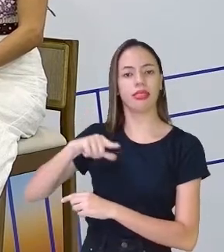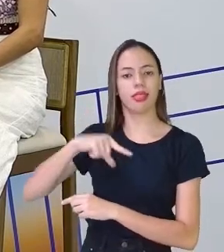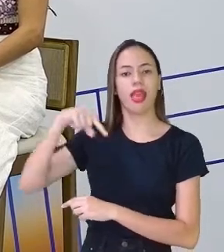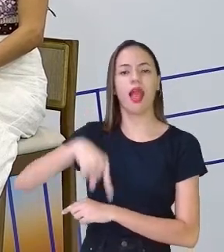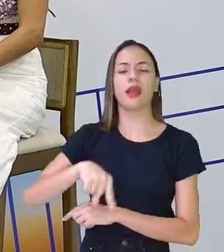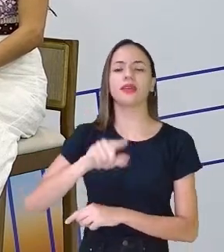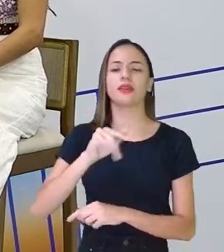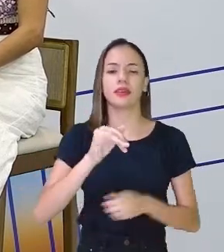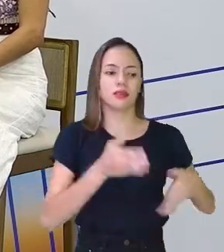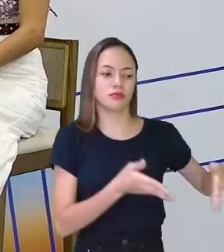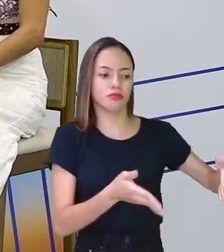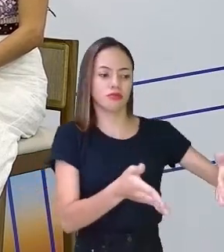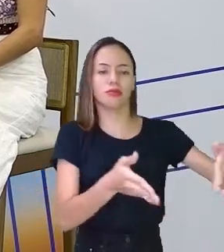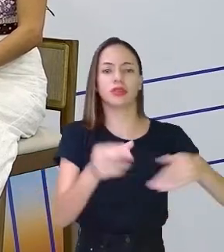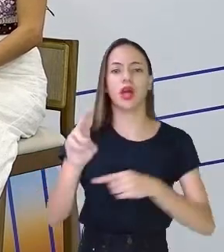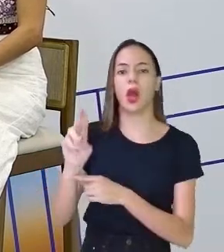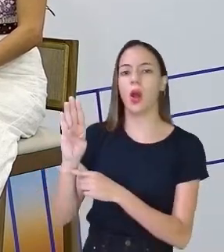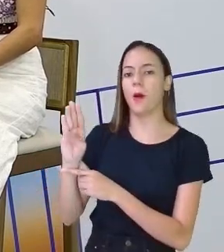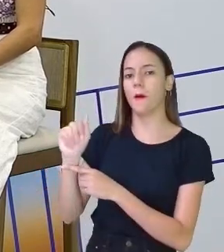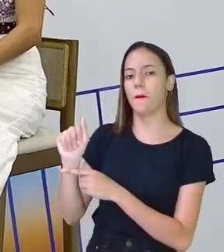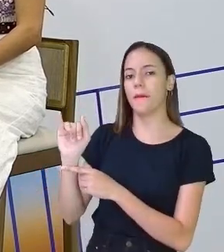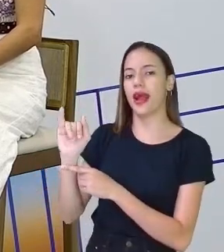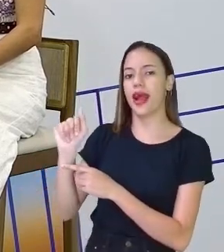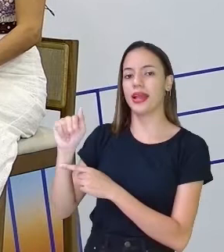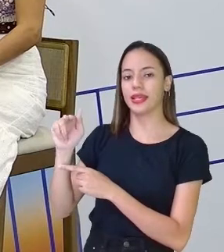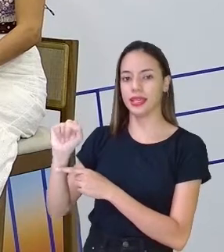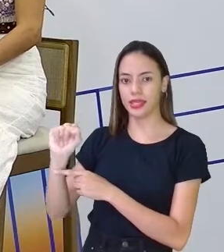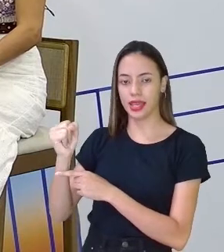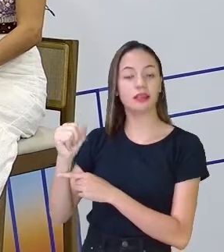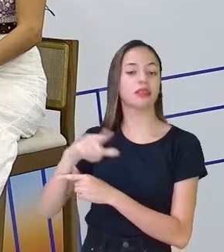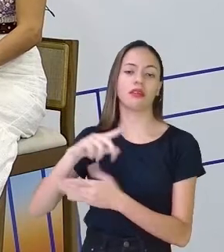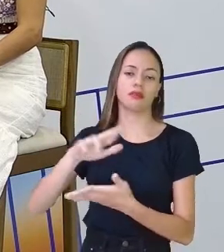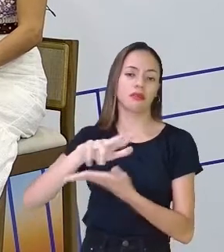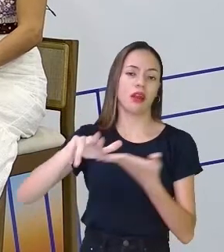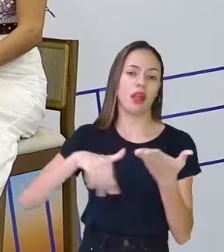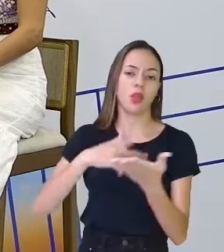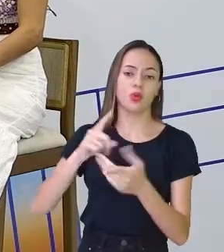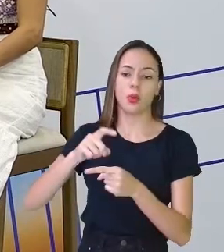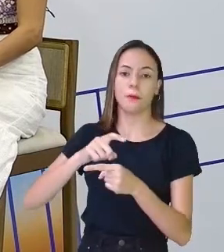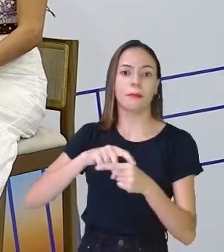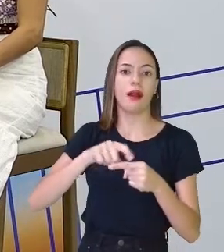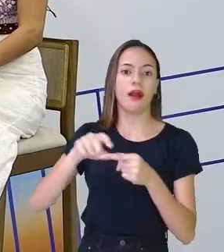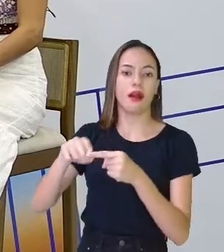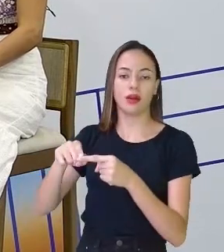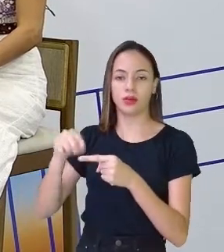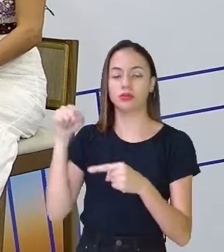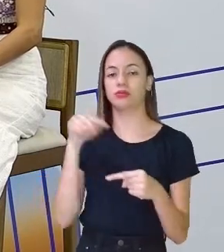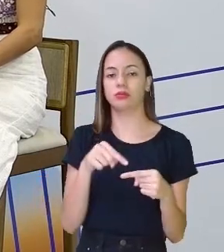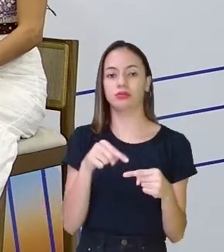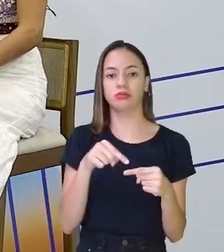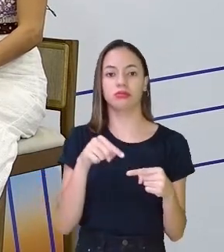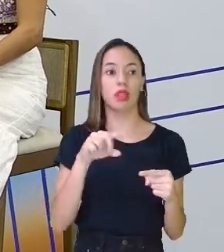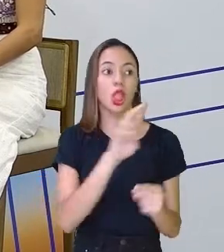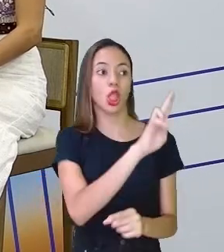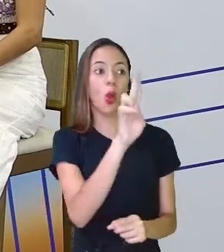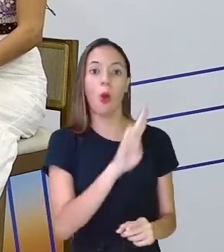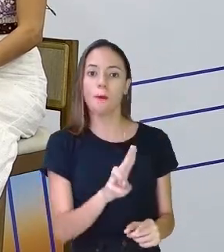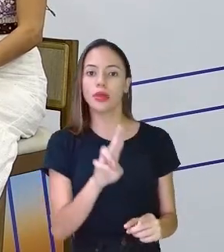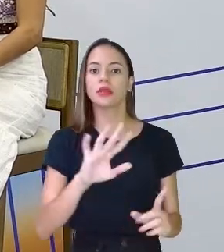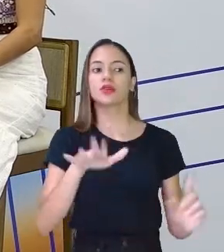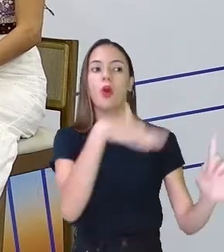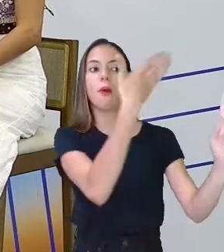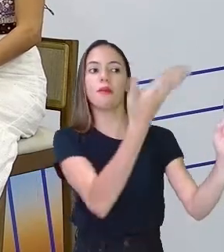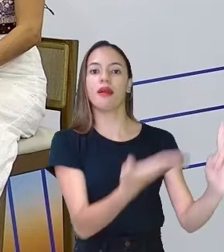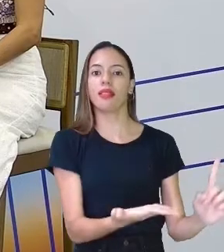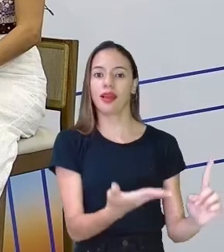estrada das ubaias. Então, muitos bairros tiveram o seu nome, recebeu o nome em homenagem. Então,